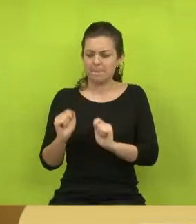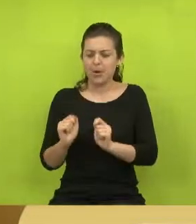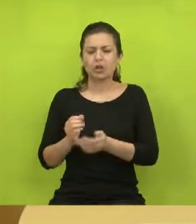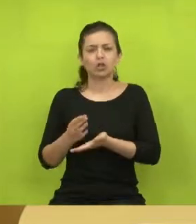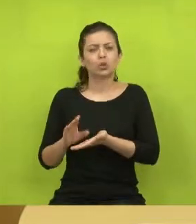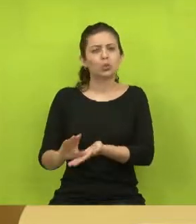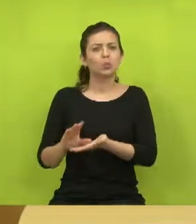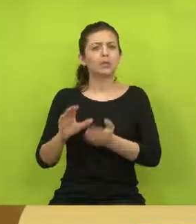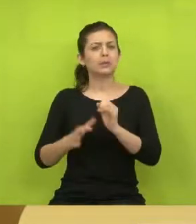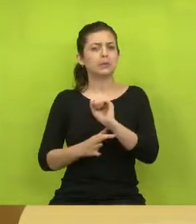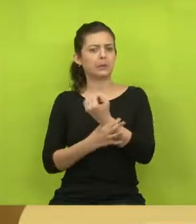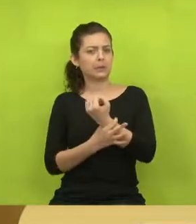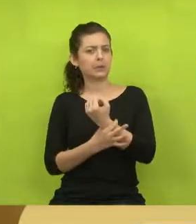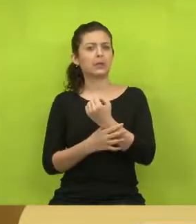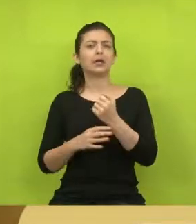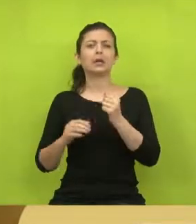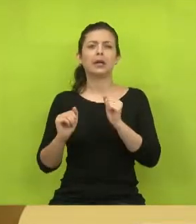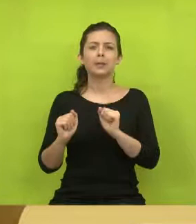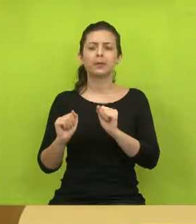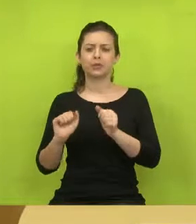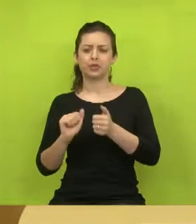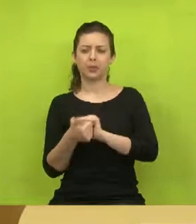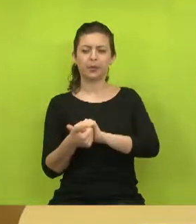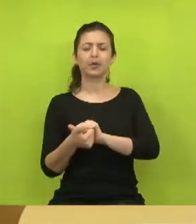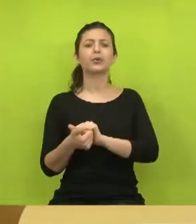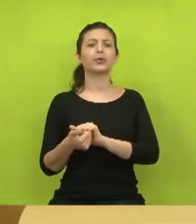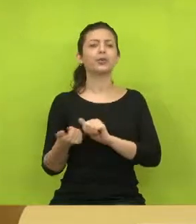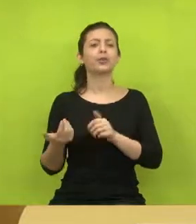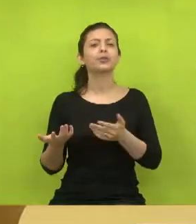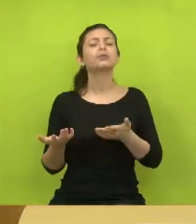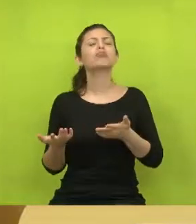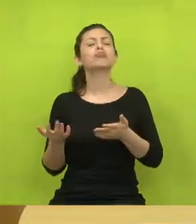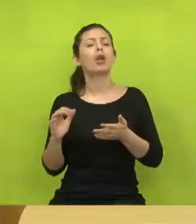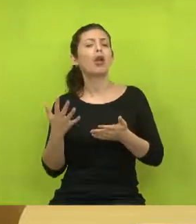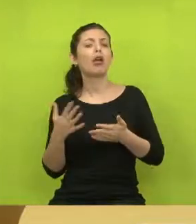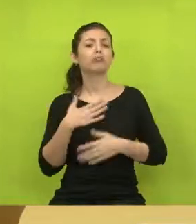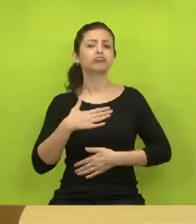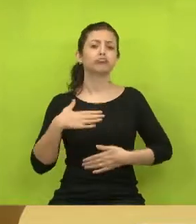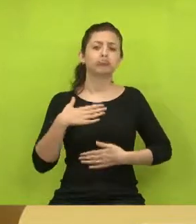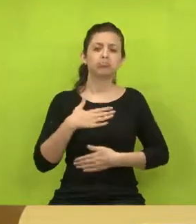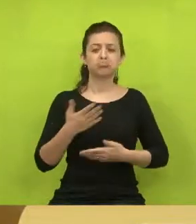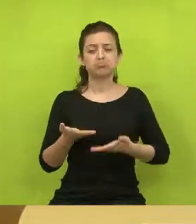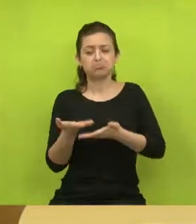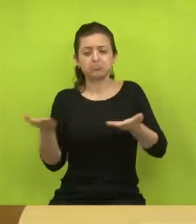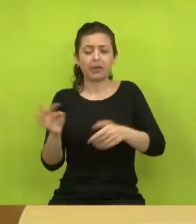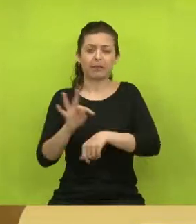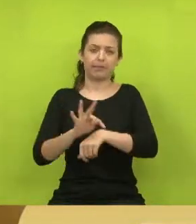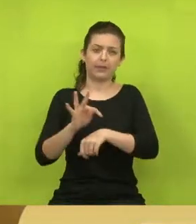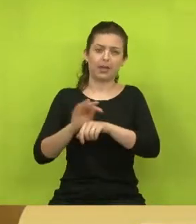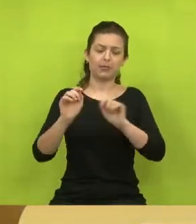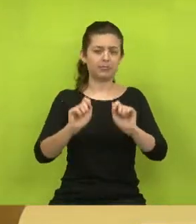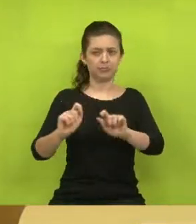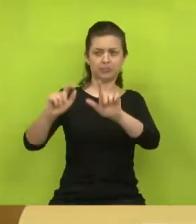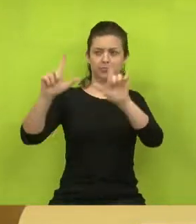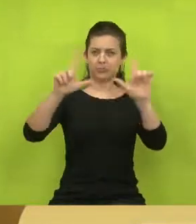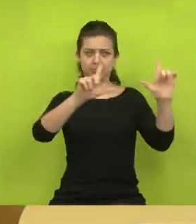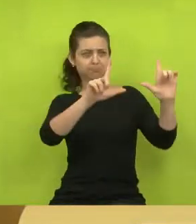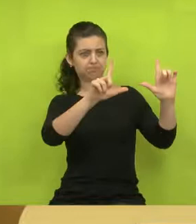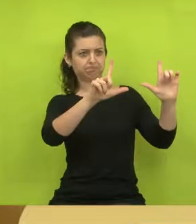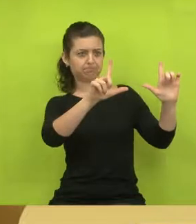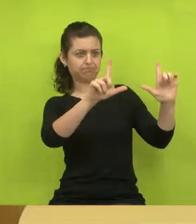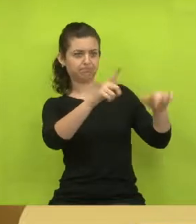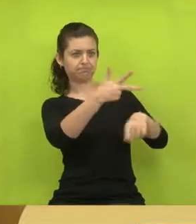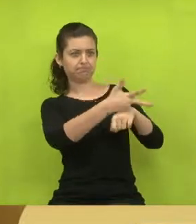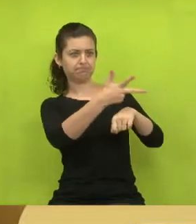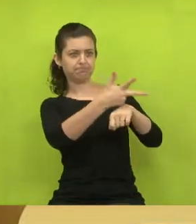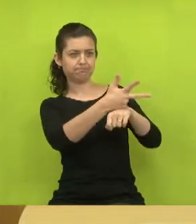pode ser investido na segurança, enfim, no esporte. Então eu gostaria que a técnica colocasse aqui o vídeo que nós